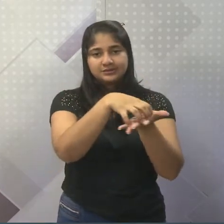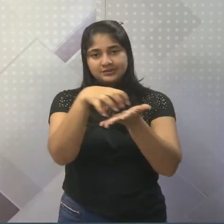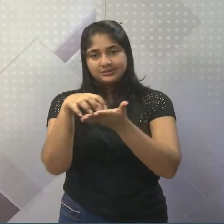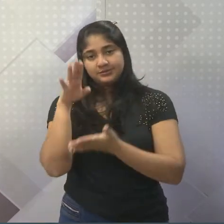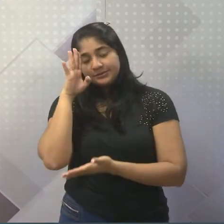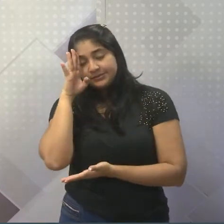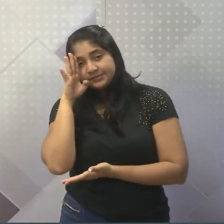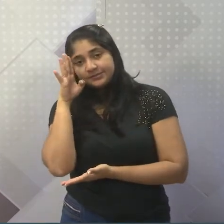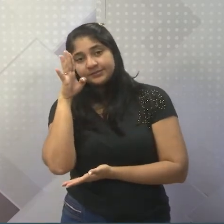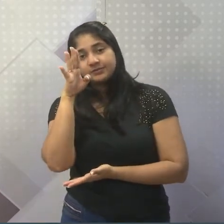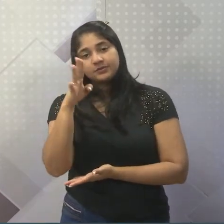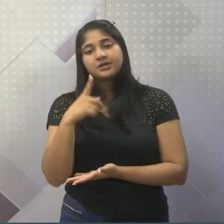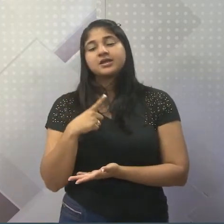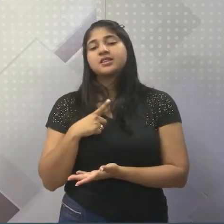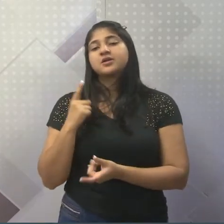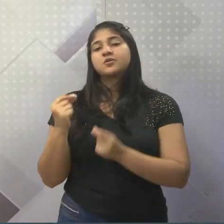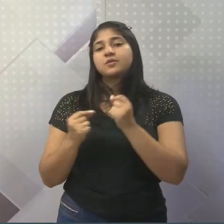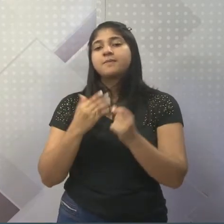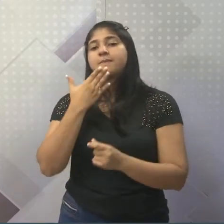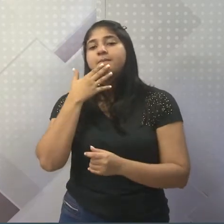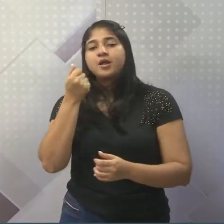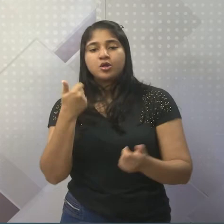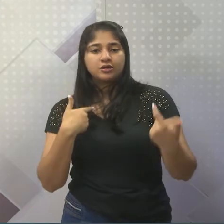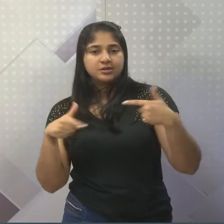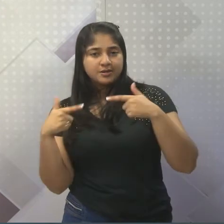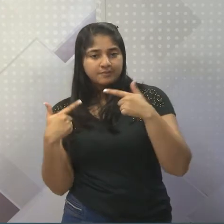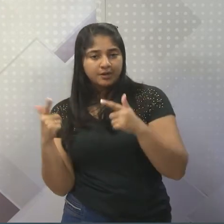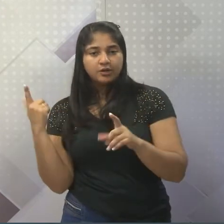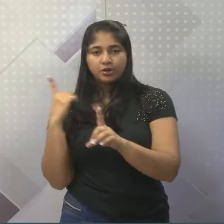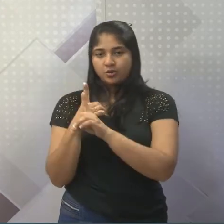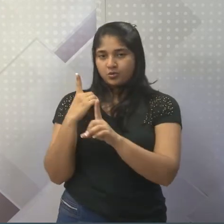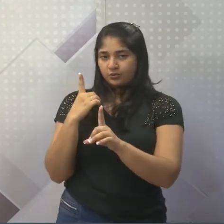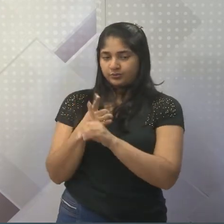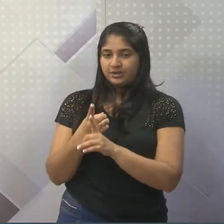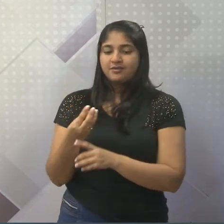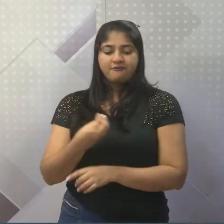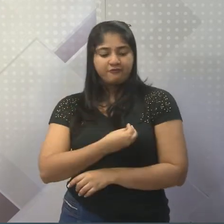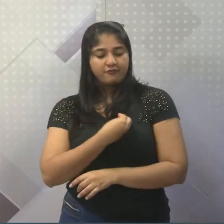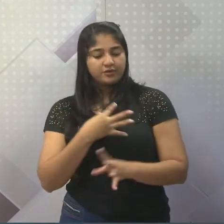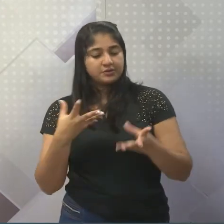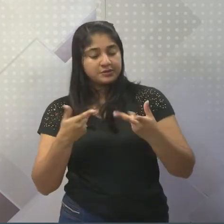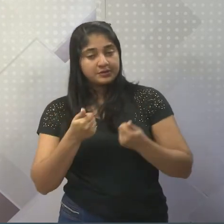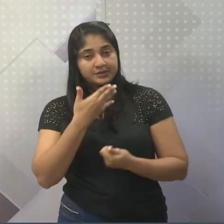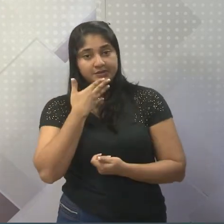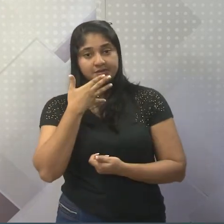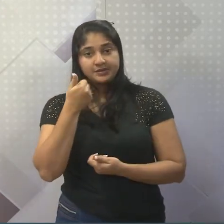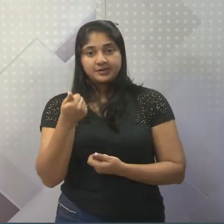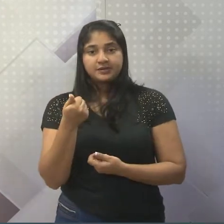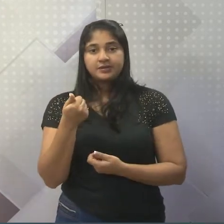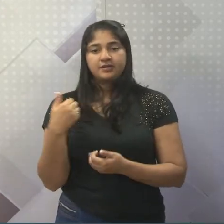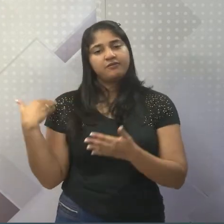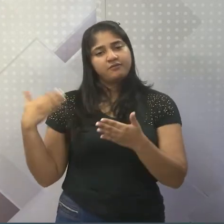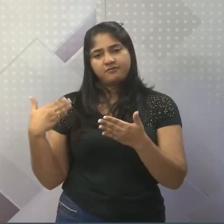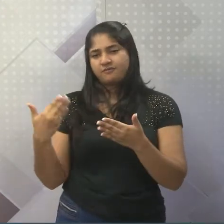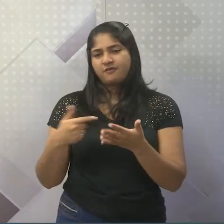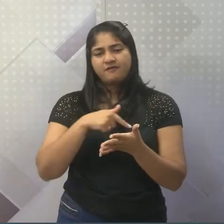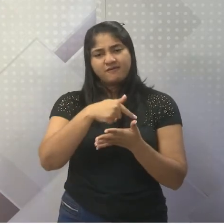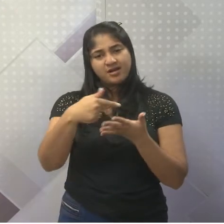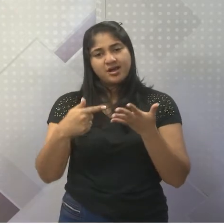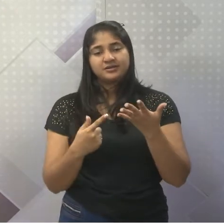cidades, onde ocorrem as melhores oportunidades de trabalho, melhores condições de vida e aí sucessivamente.